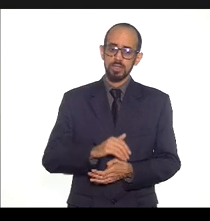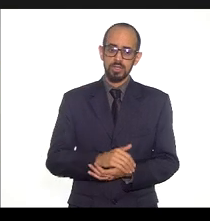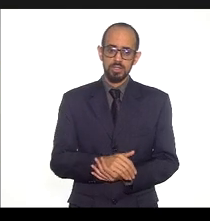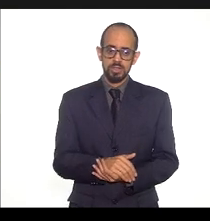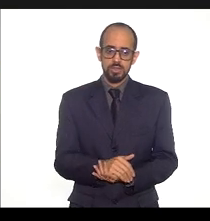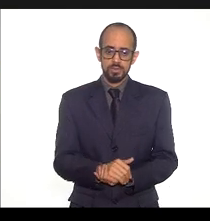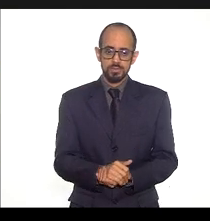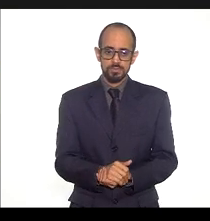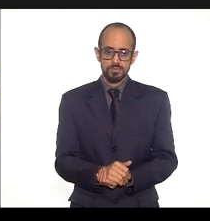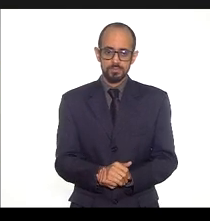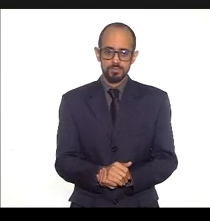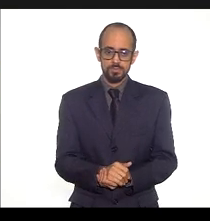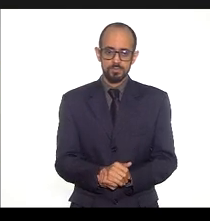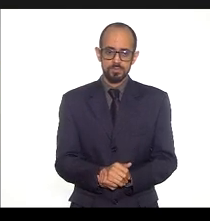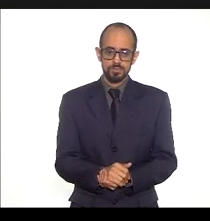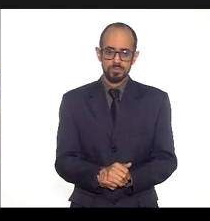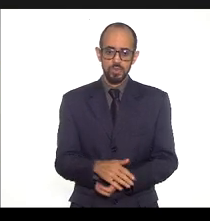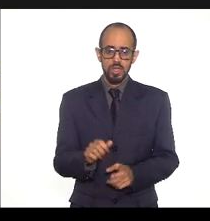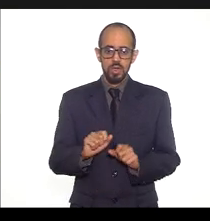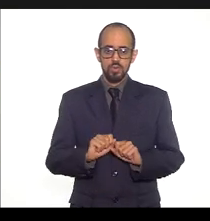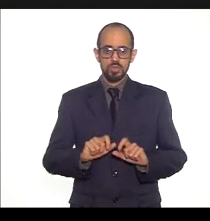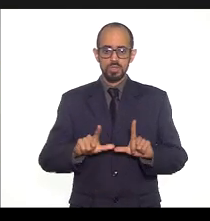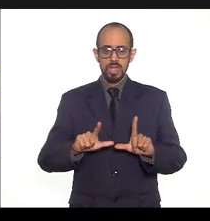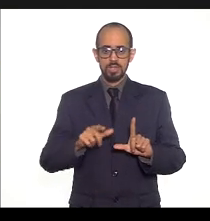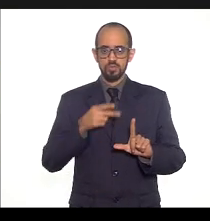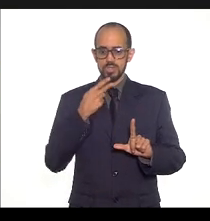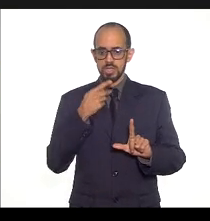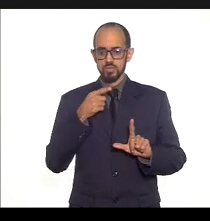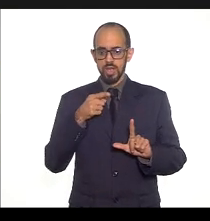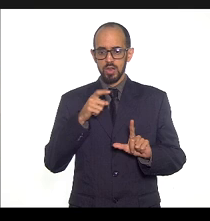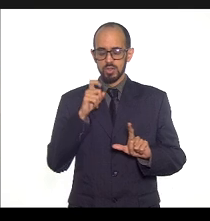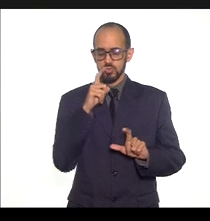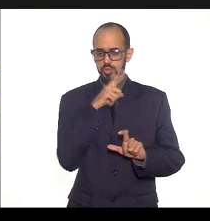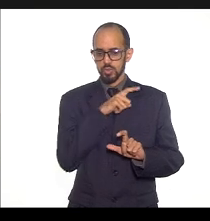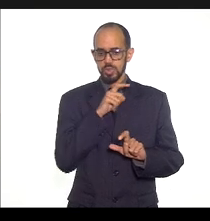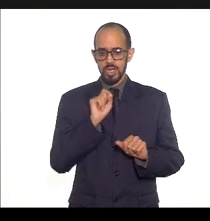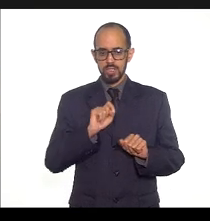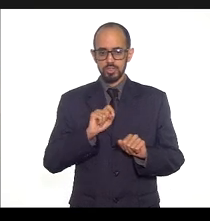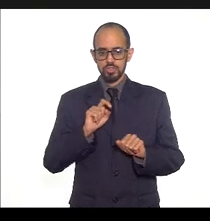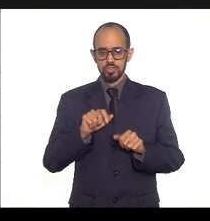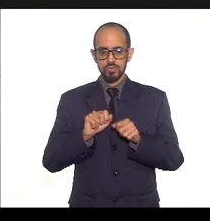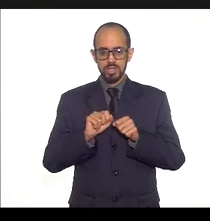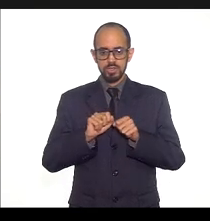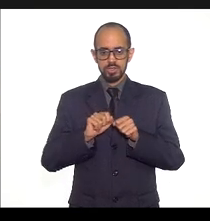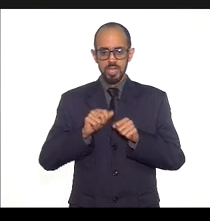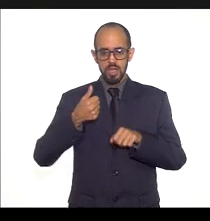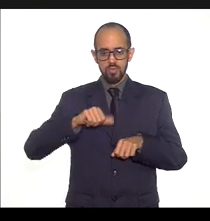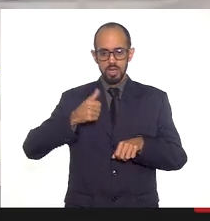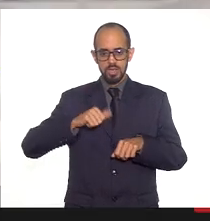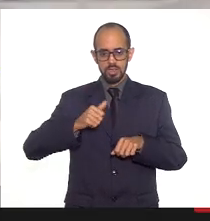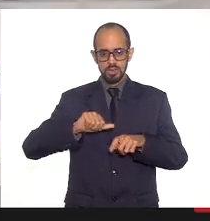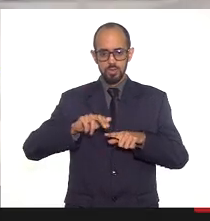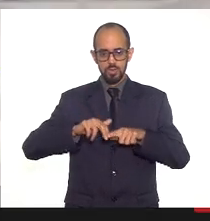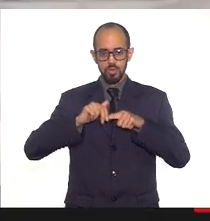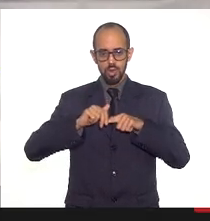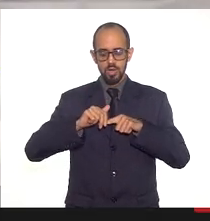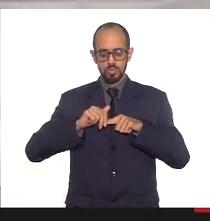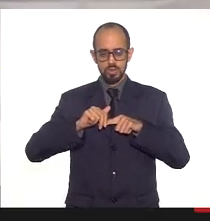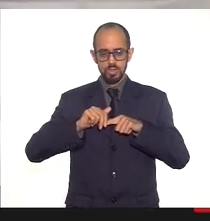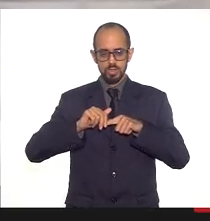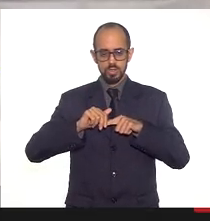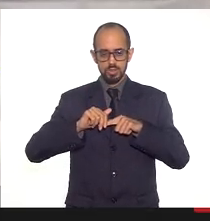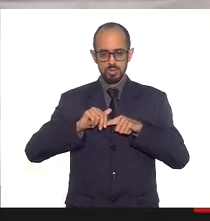É um slide que vocês colocam, né? A dificuldade de fazer análise em razão... Seis. Oi?